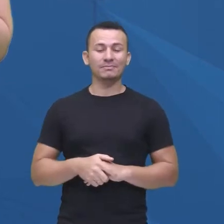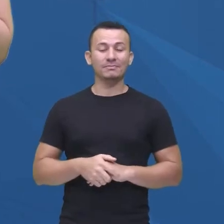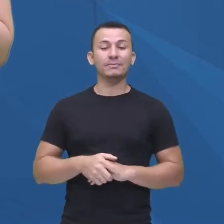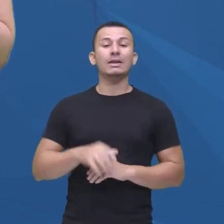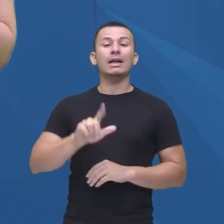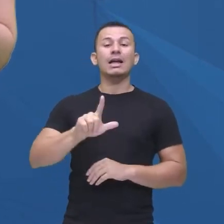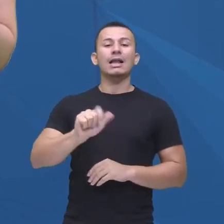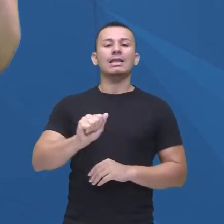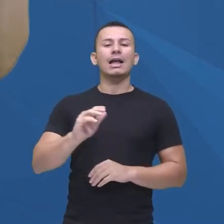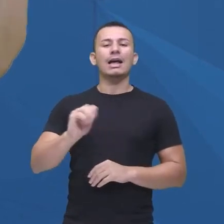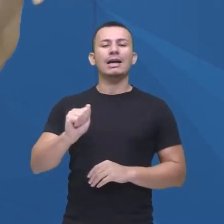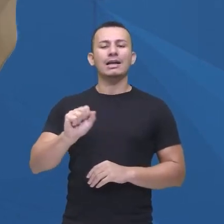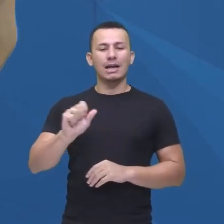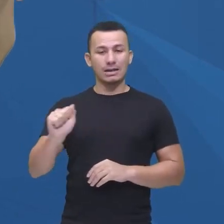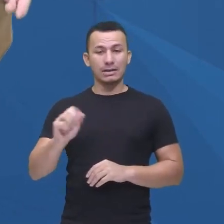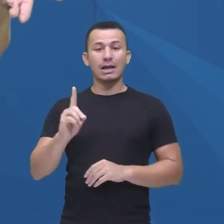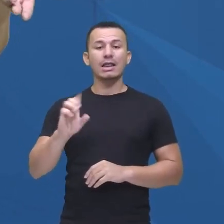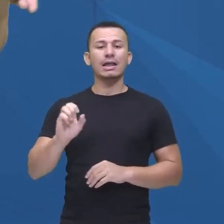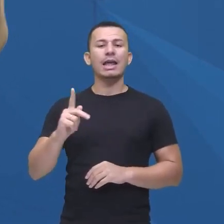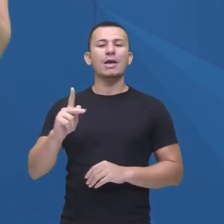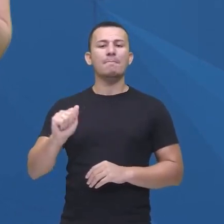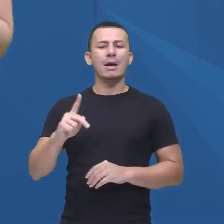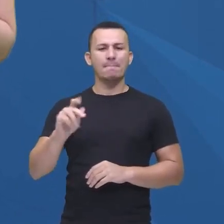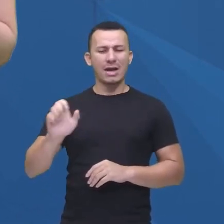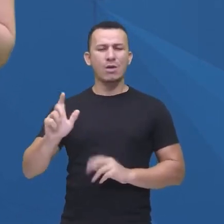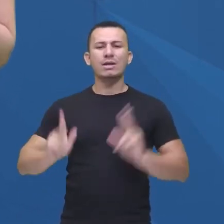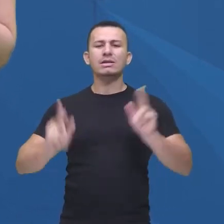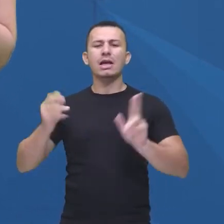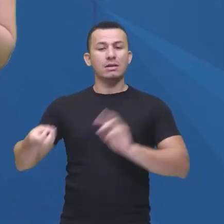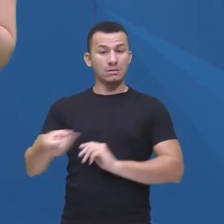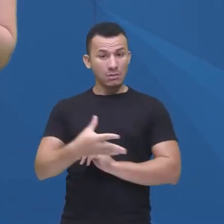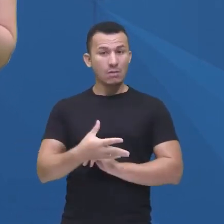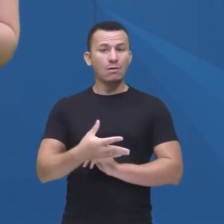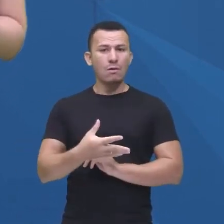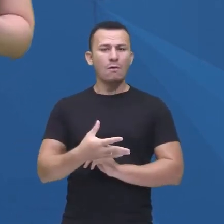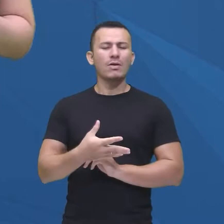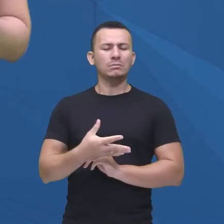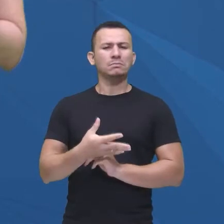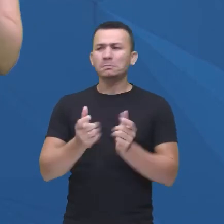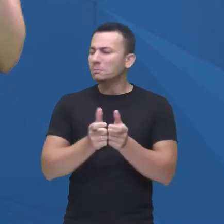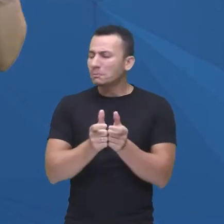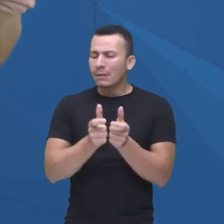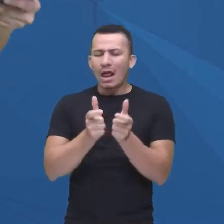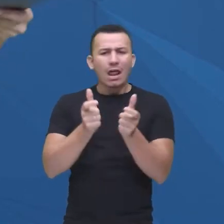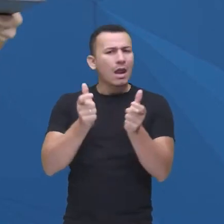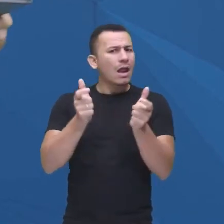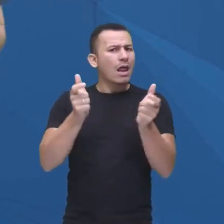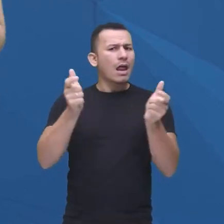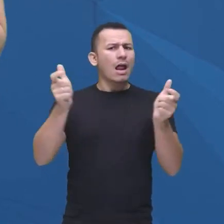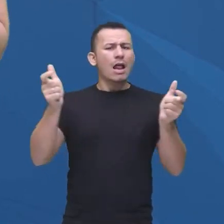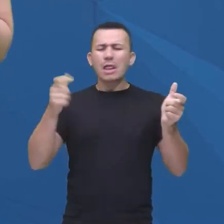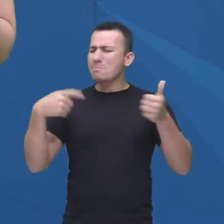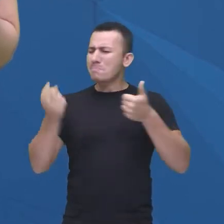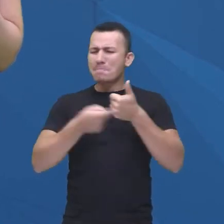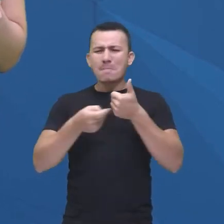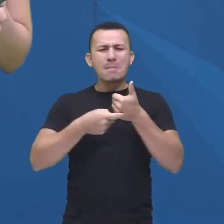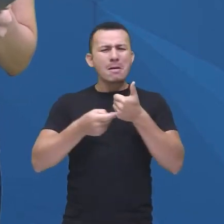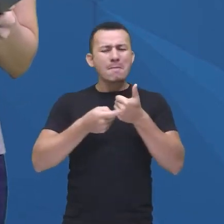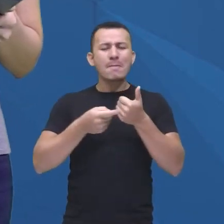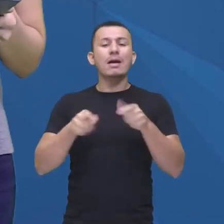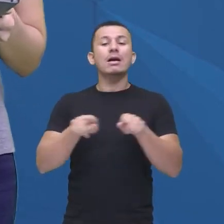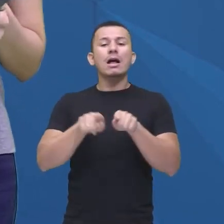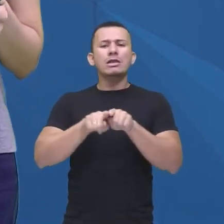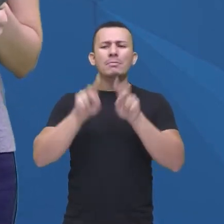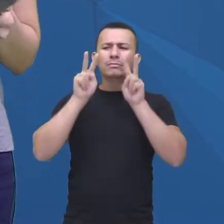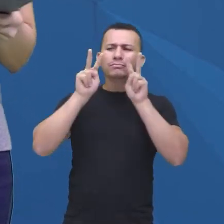Papel, que é uma série relativamente recente, né? Conquistou aí milhões de visualizações no seu ano de